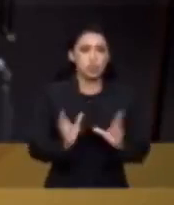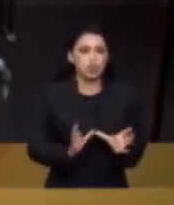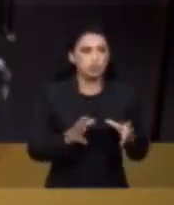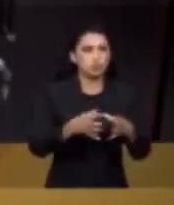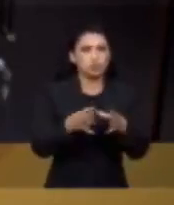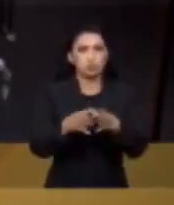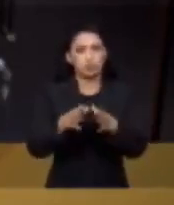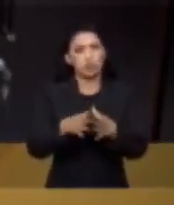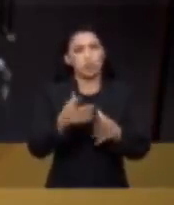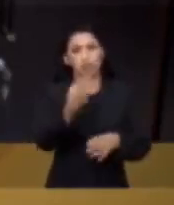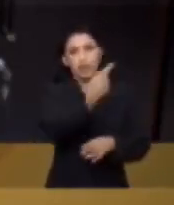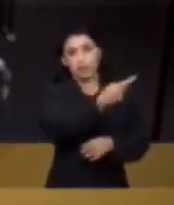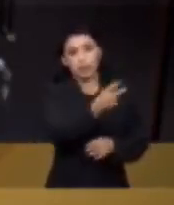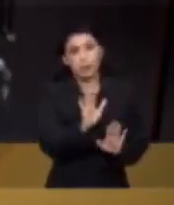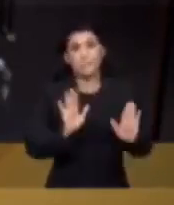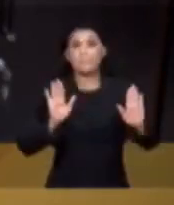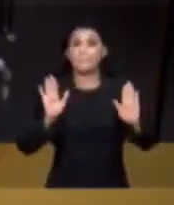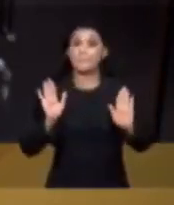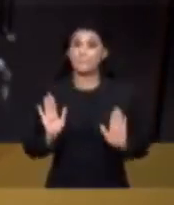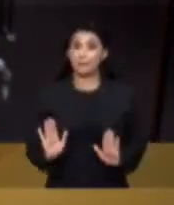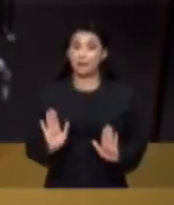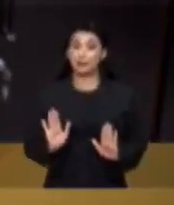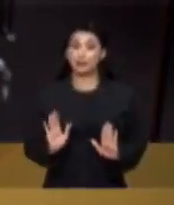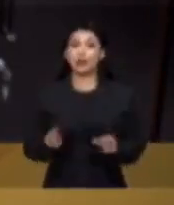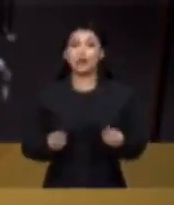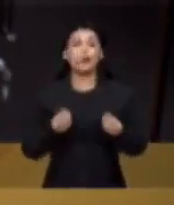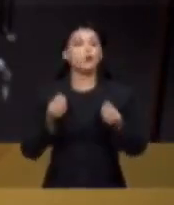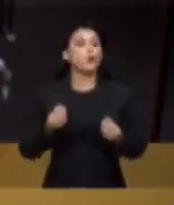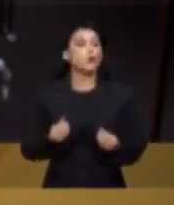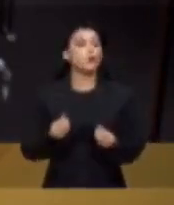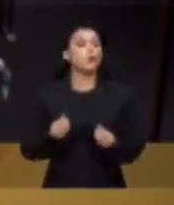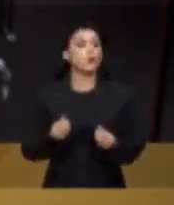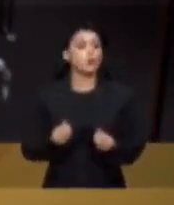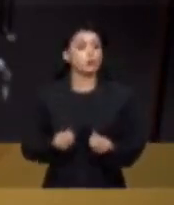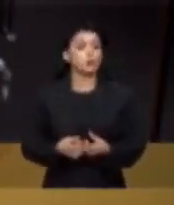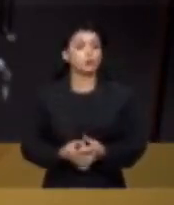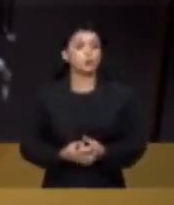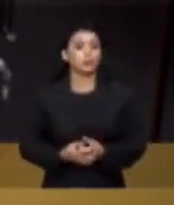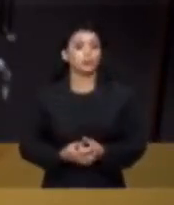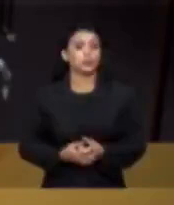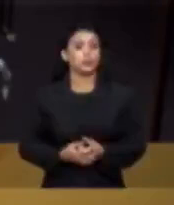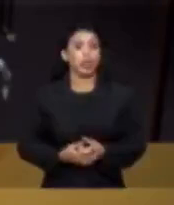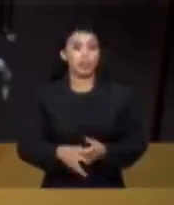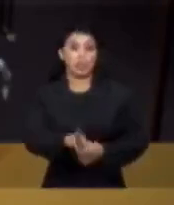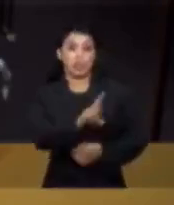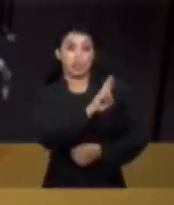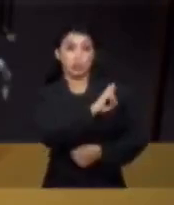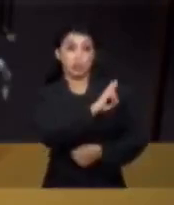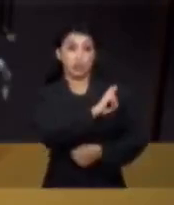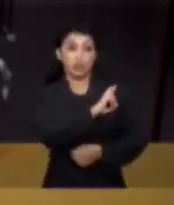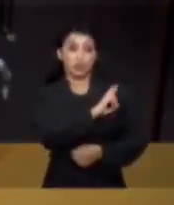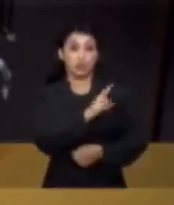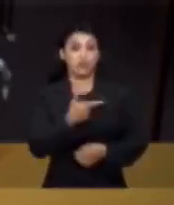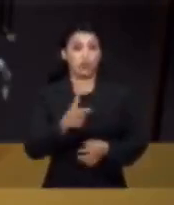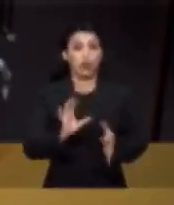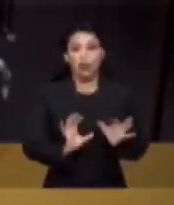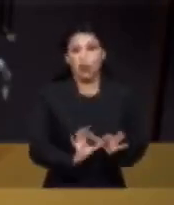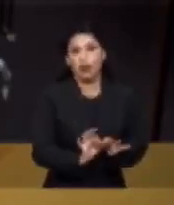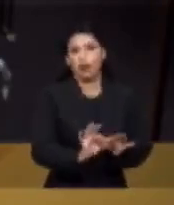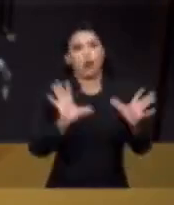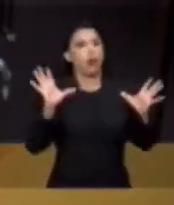mas até que ponto essa delegação foi um cheque em branco?